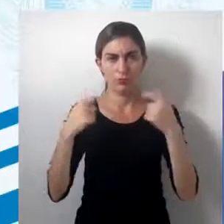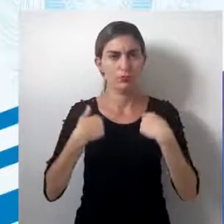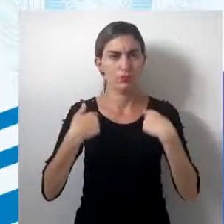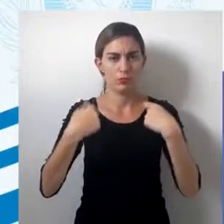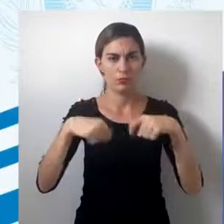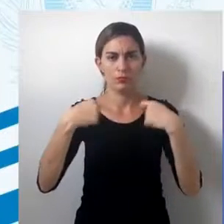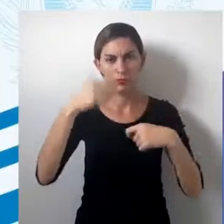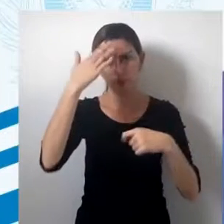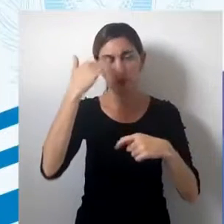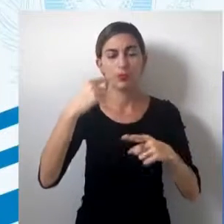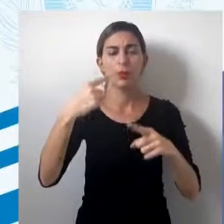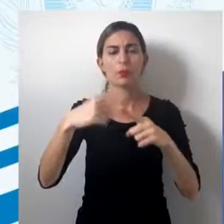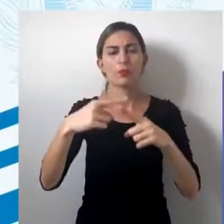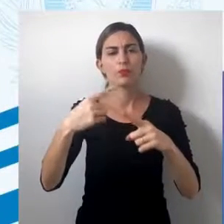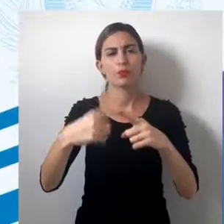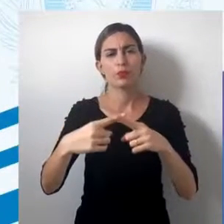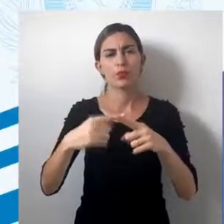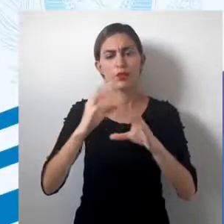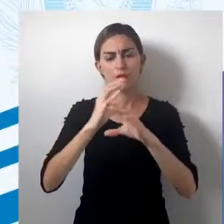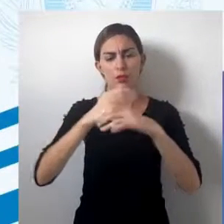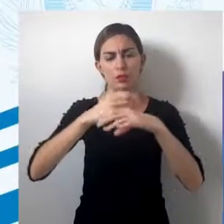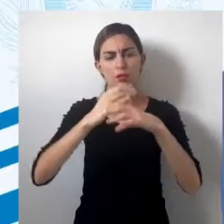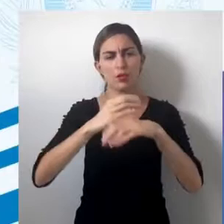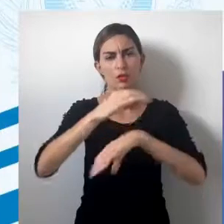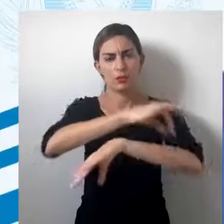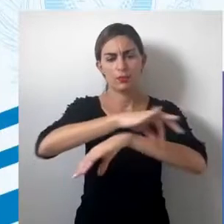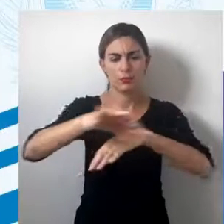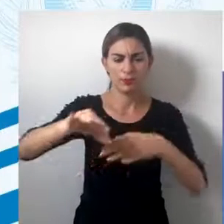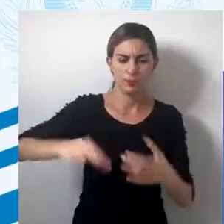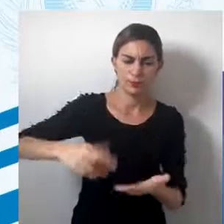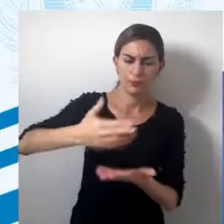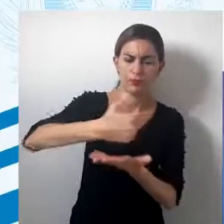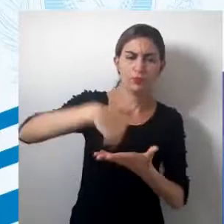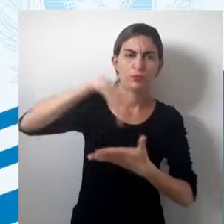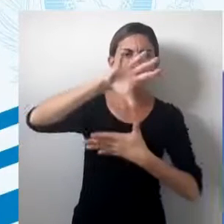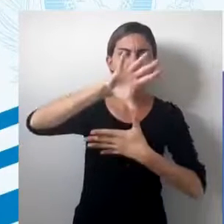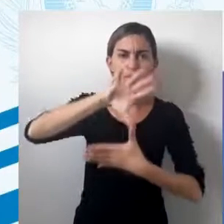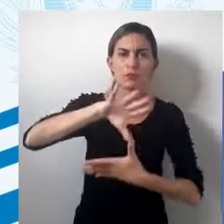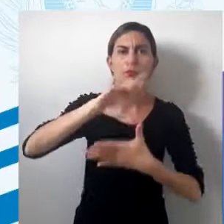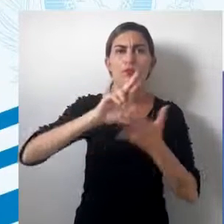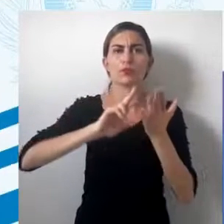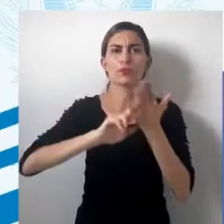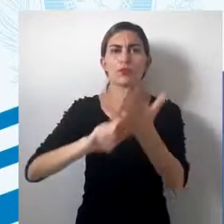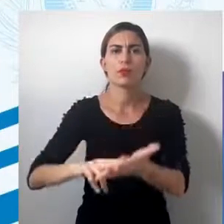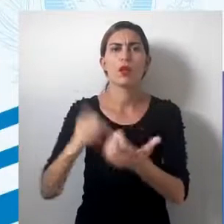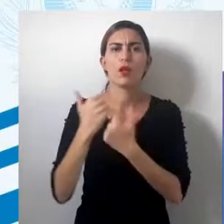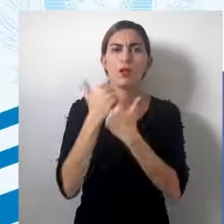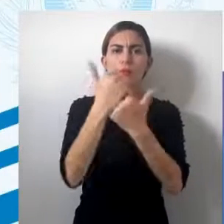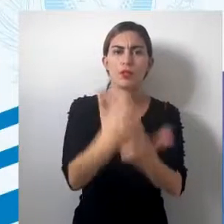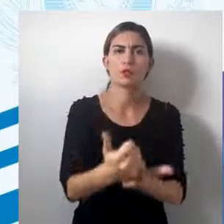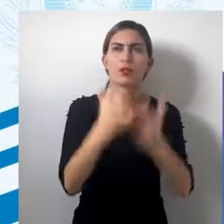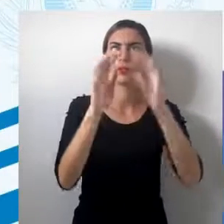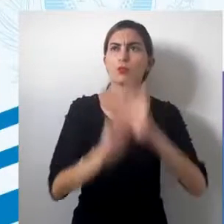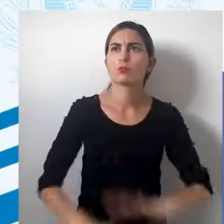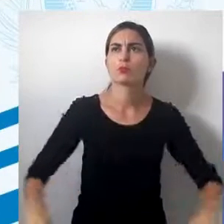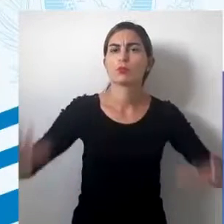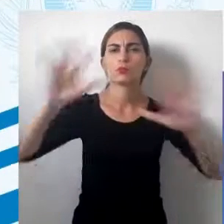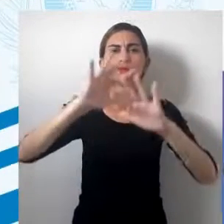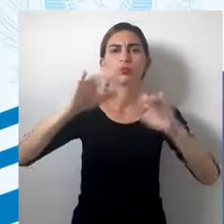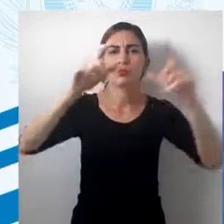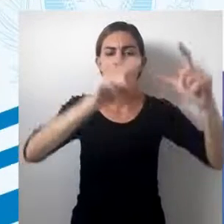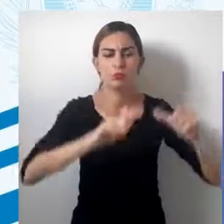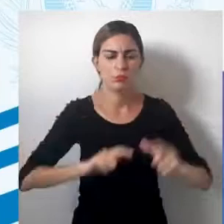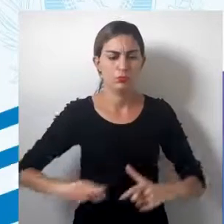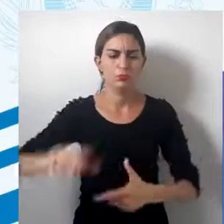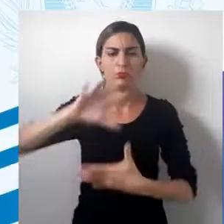a gente precisa saber o porquê da ciência cartográfica, não é? A ciência cartográfica é a ciência da representação do espaço, não é?